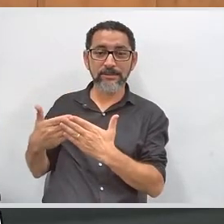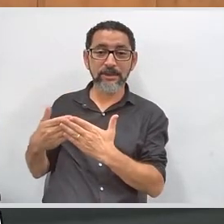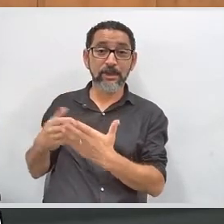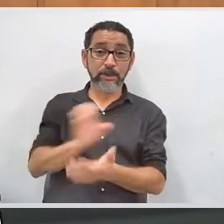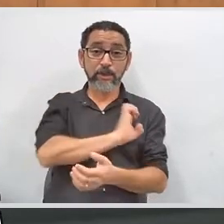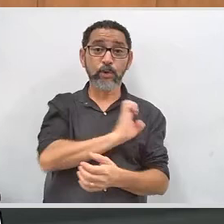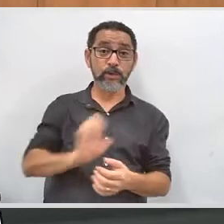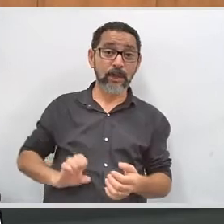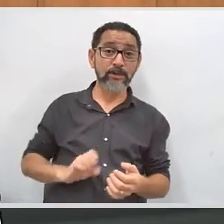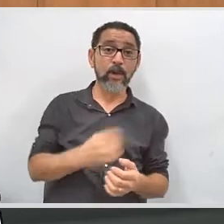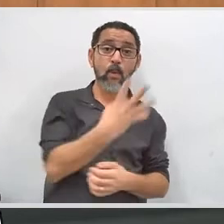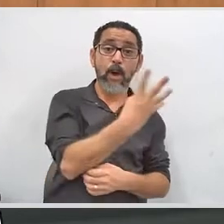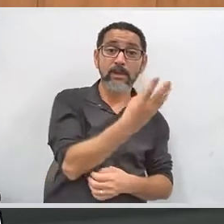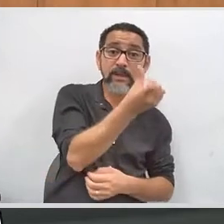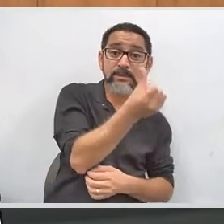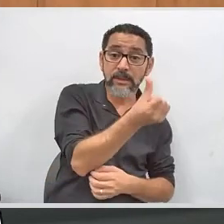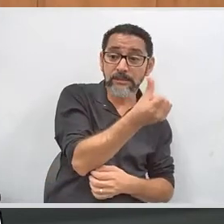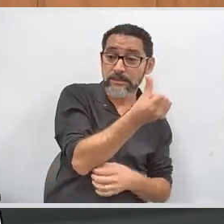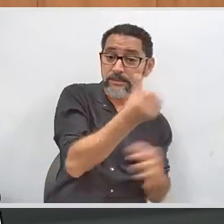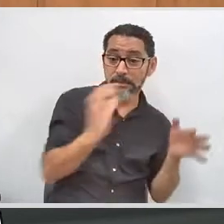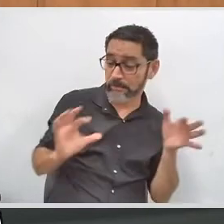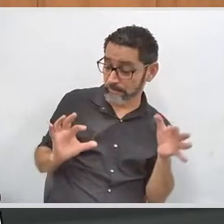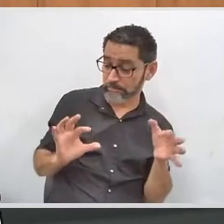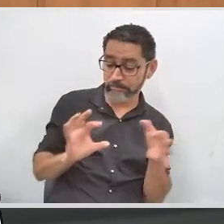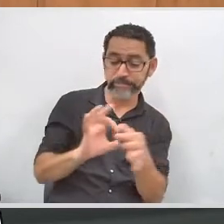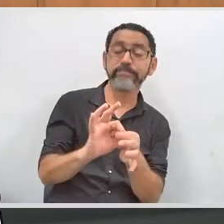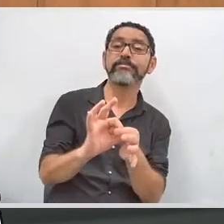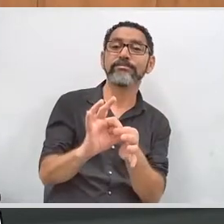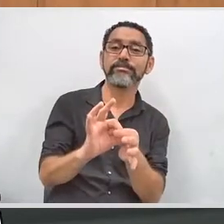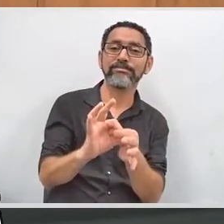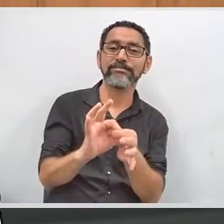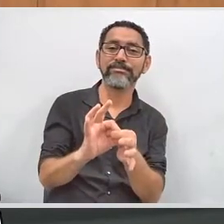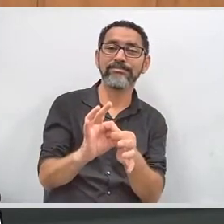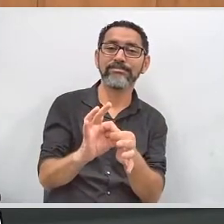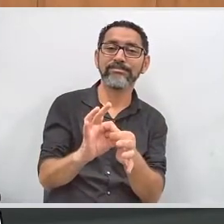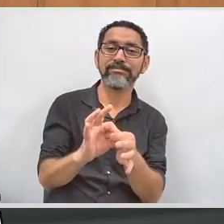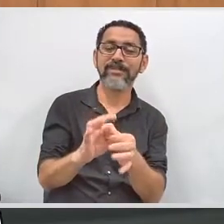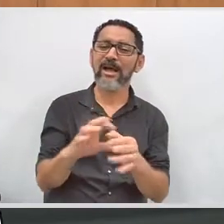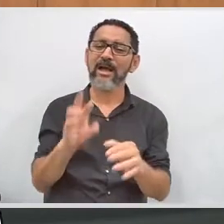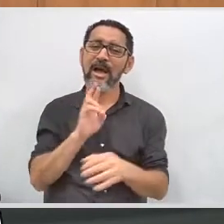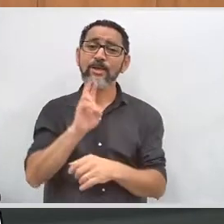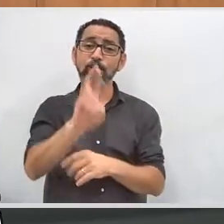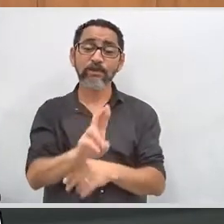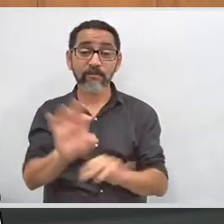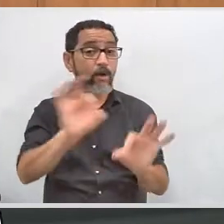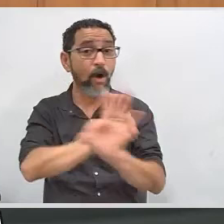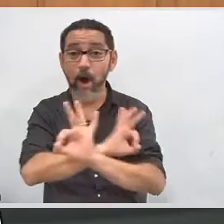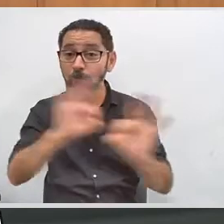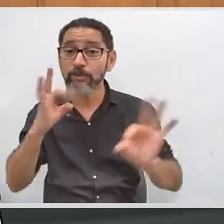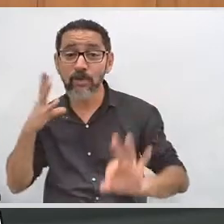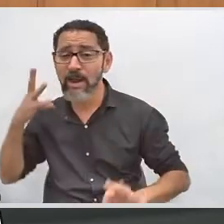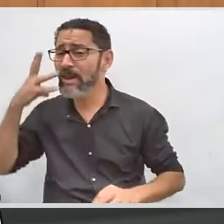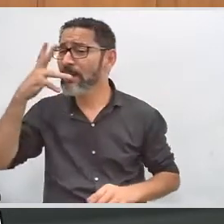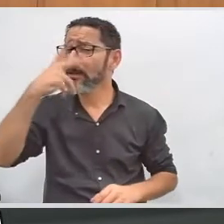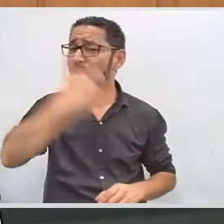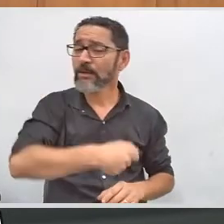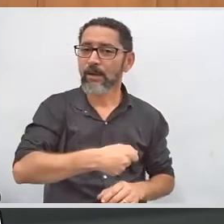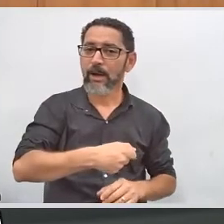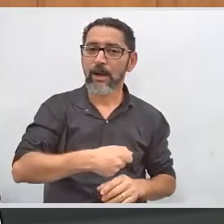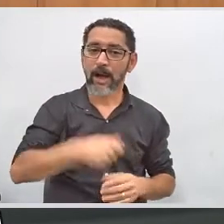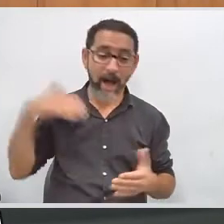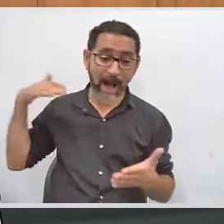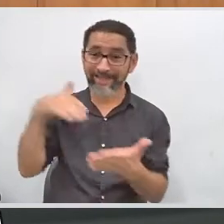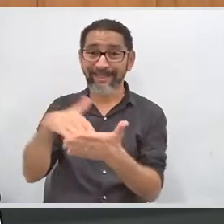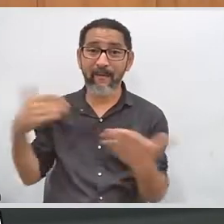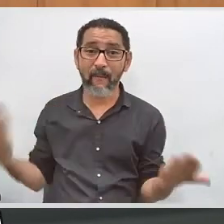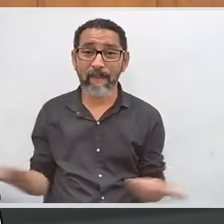especiais. Nós fizemos esse trabalho generalizado e a resposta foi muito bonita. Continua tendo a